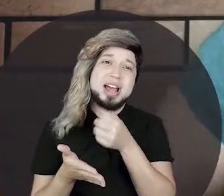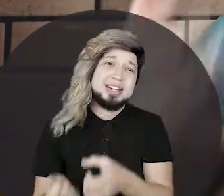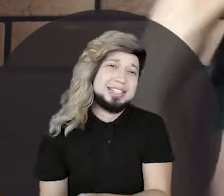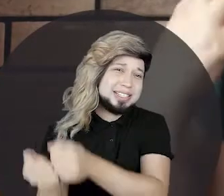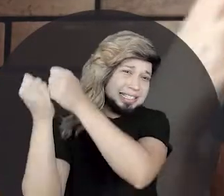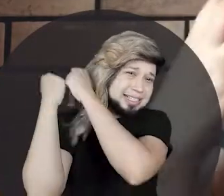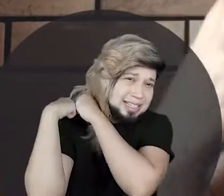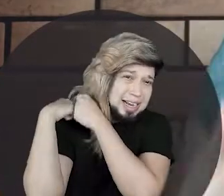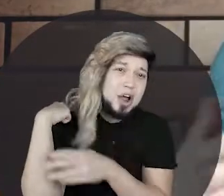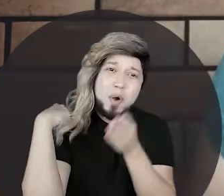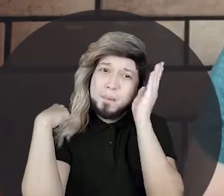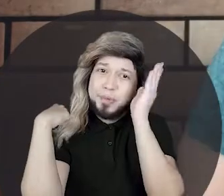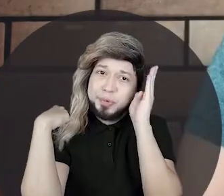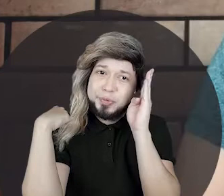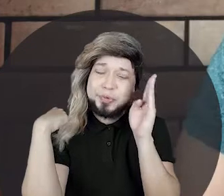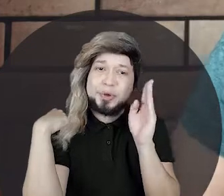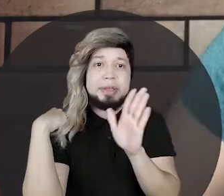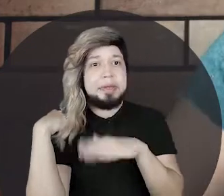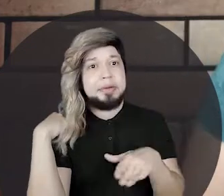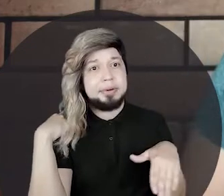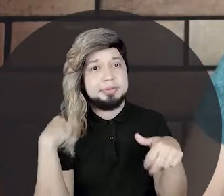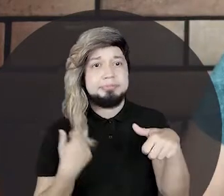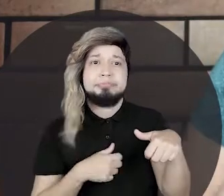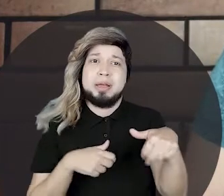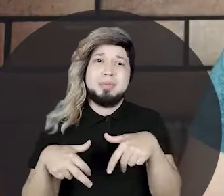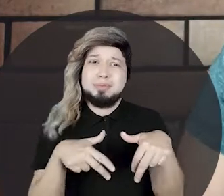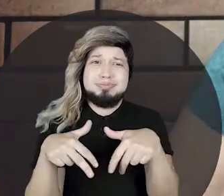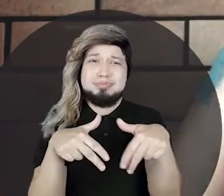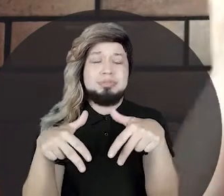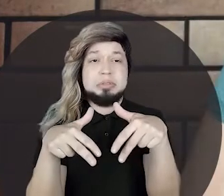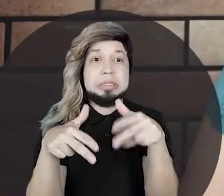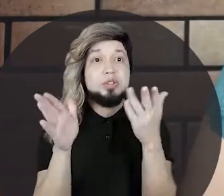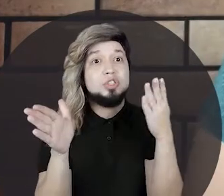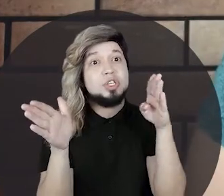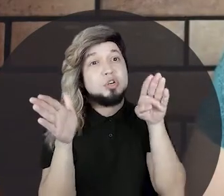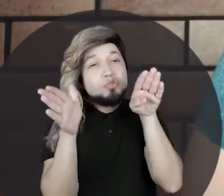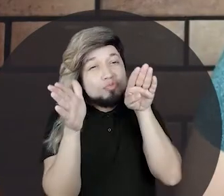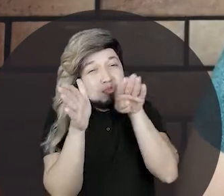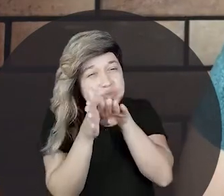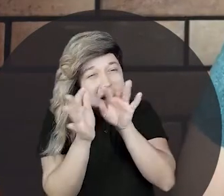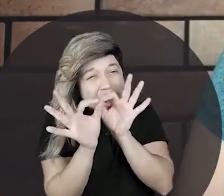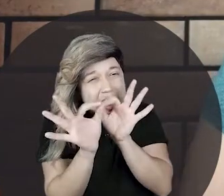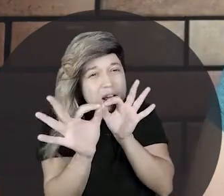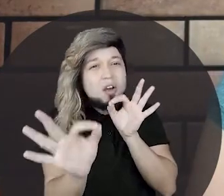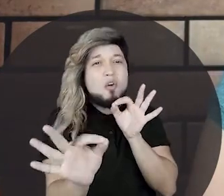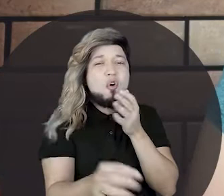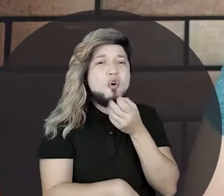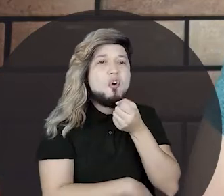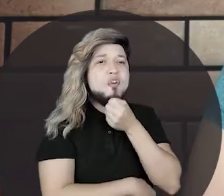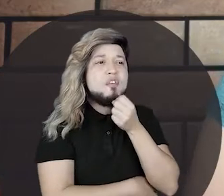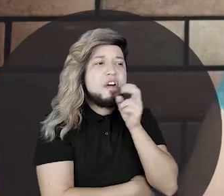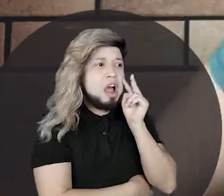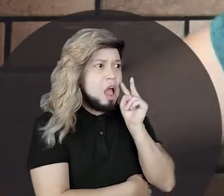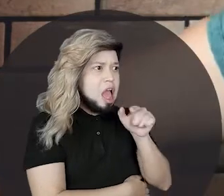velho com o jumento no lombo e o meninozinho. E andaram, andaram, andaram. Quando chegou lá na frente, um outro velho